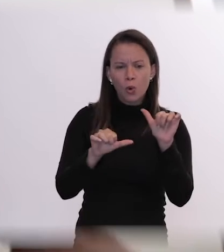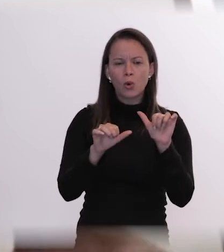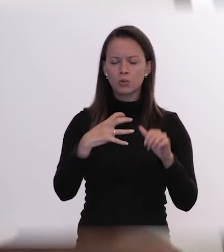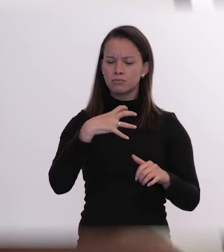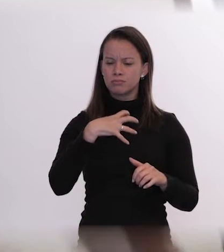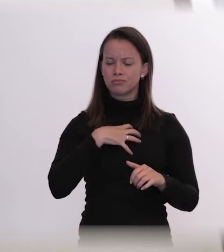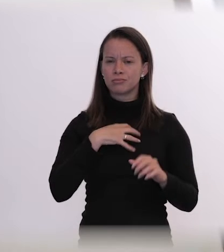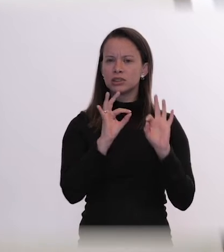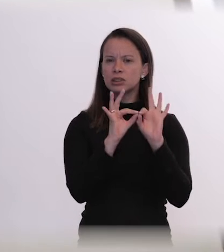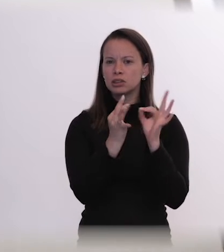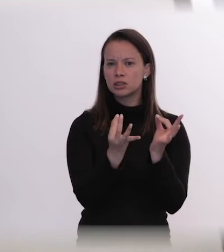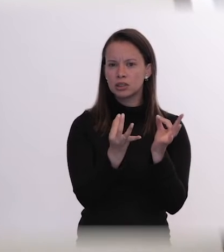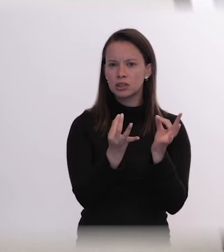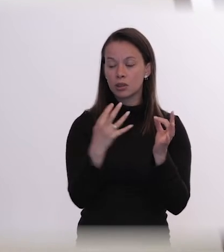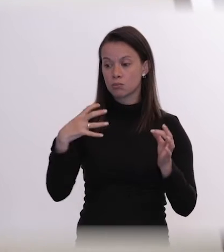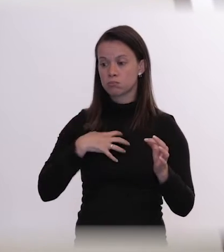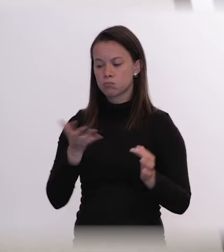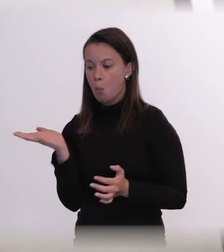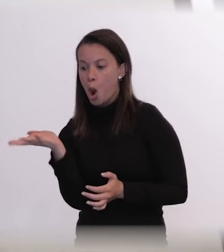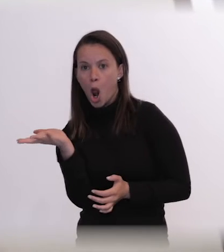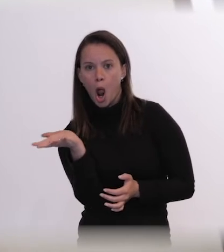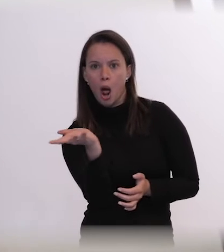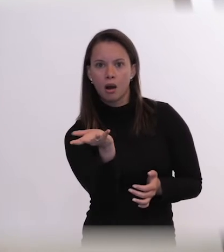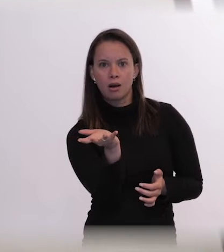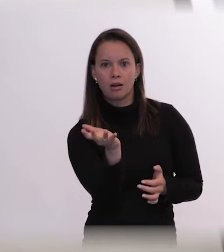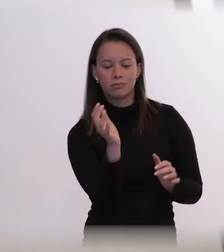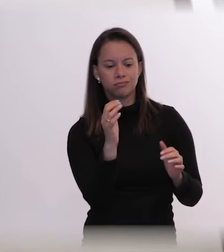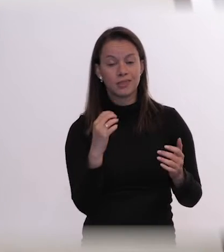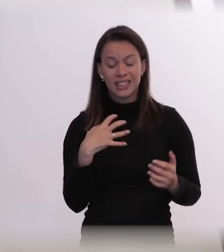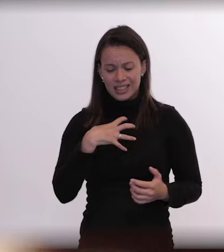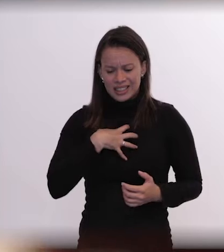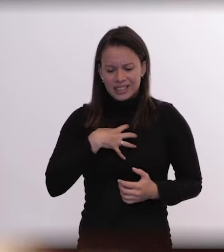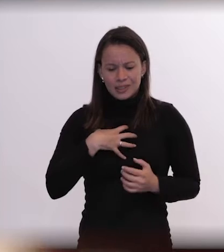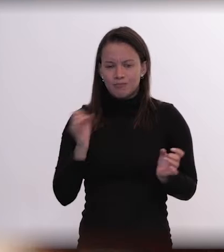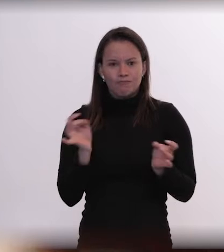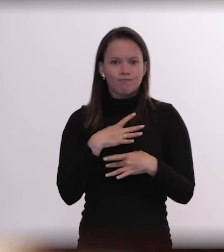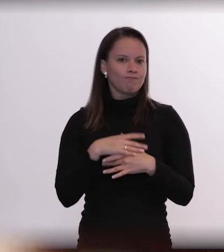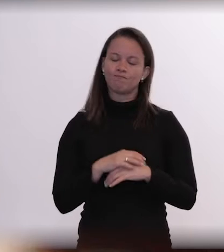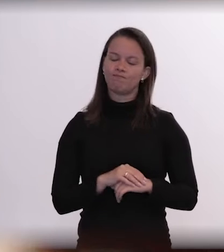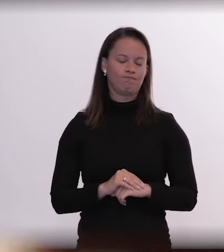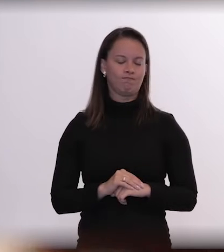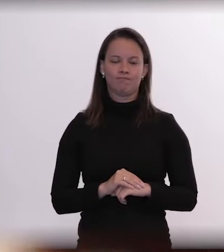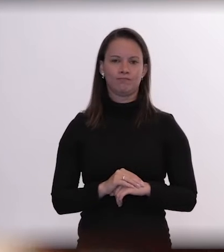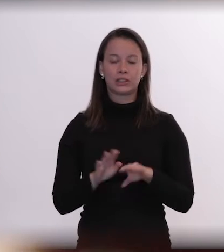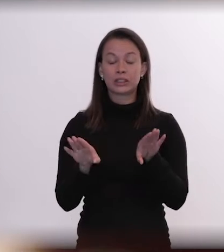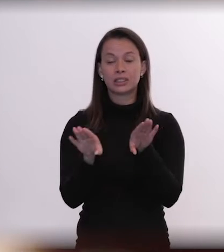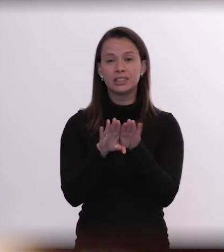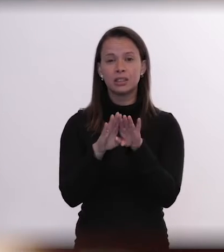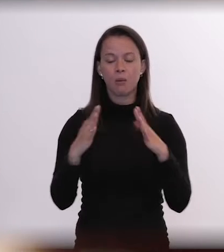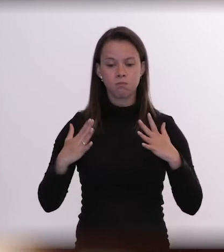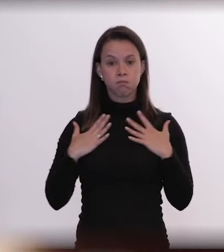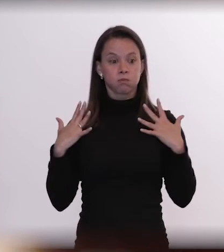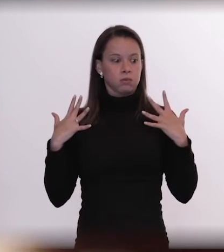de metrópole, nós não estávamos preparados para isso. vem o impacto também de uma infraestrutura que